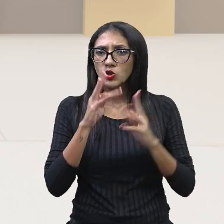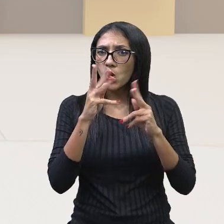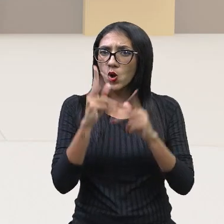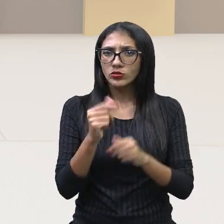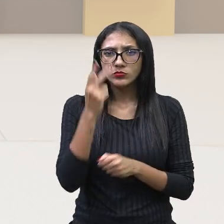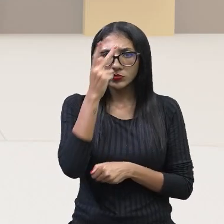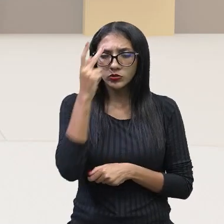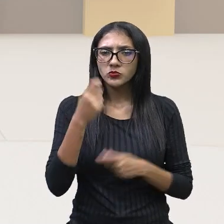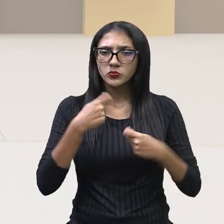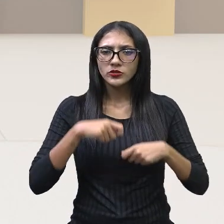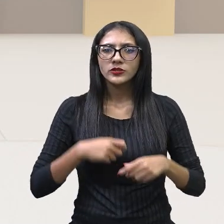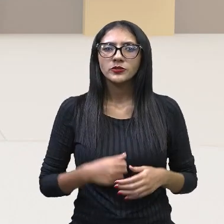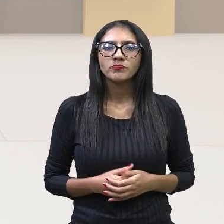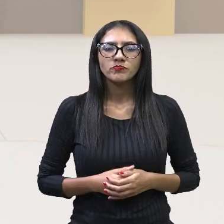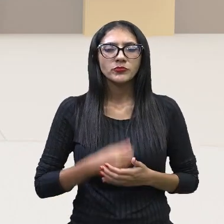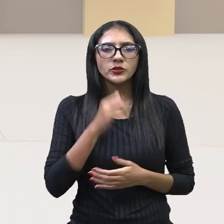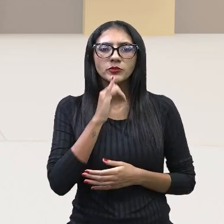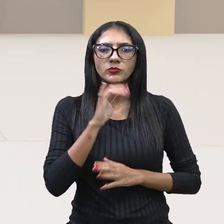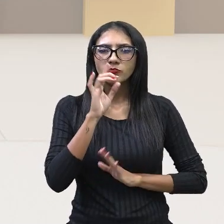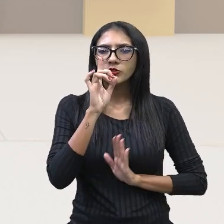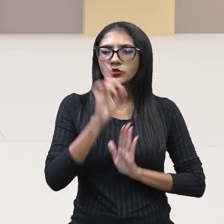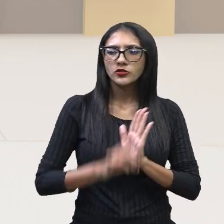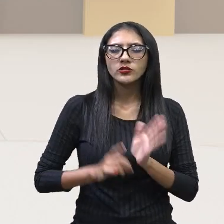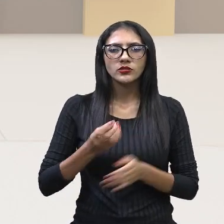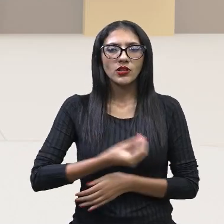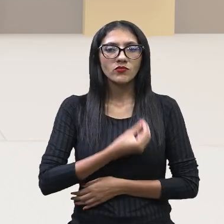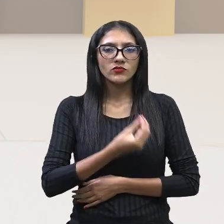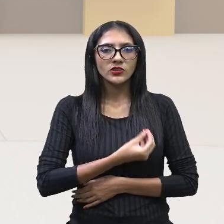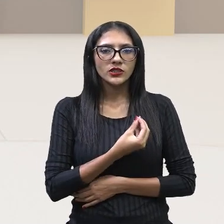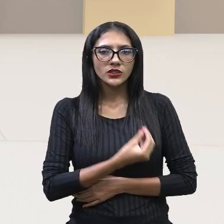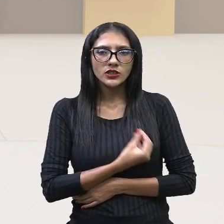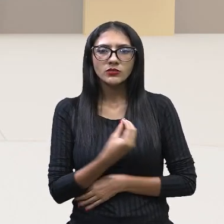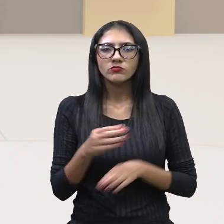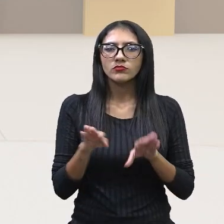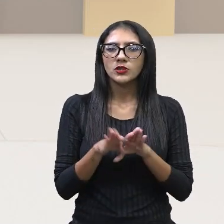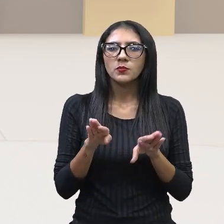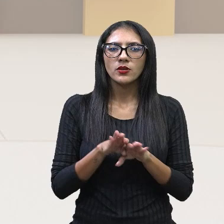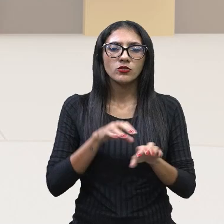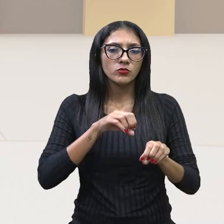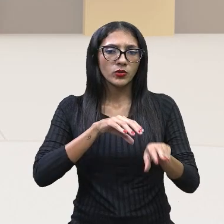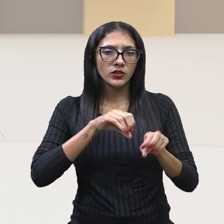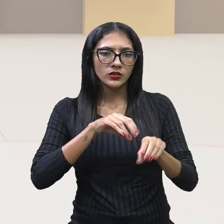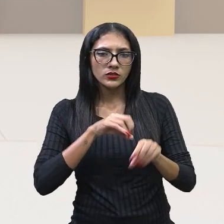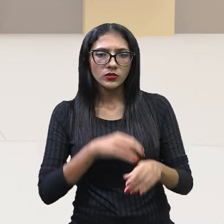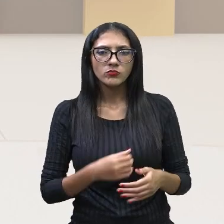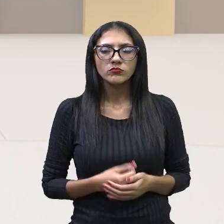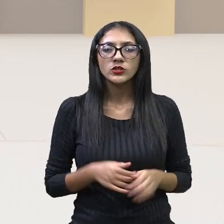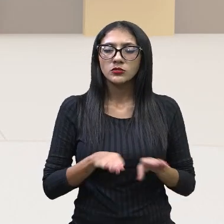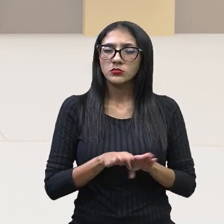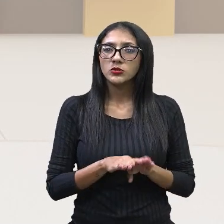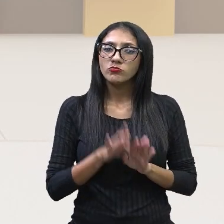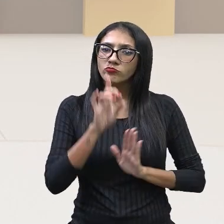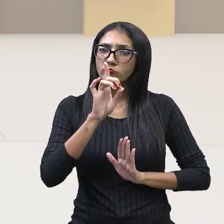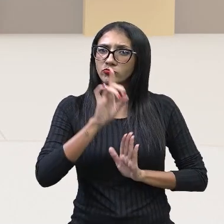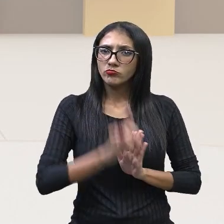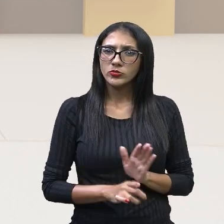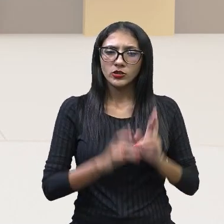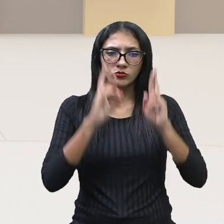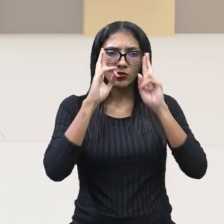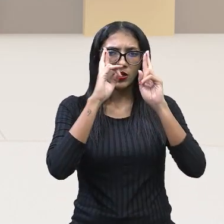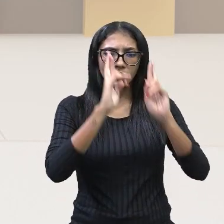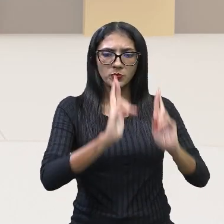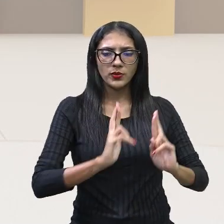Nós temos o direito à vida, nós temos direito à educação, nós temos direito de ser